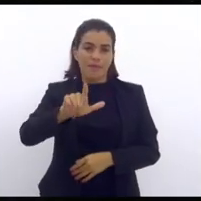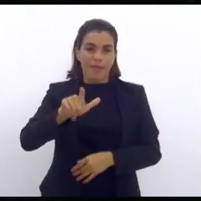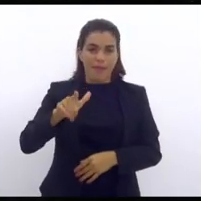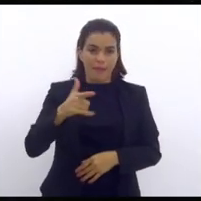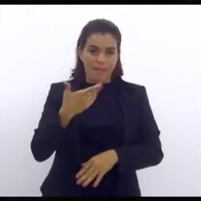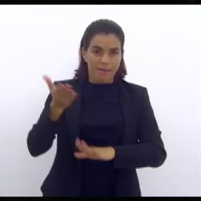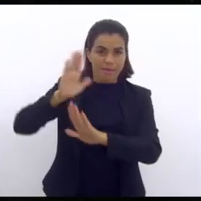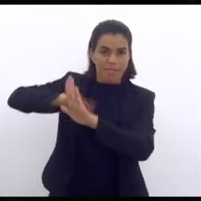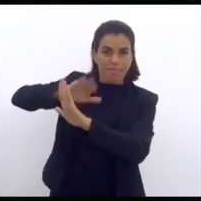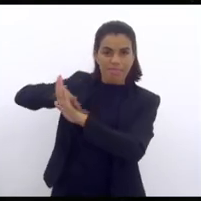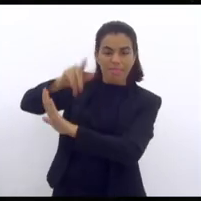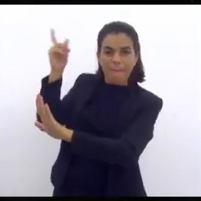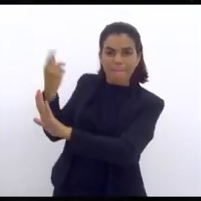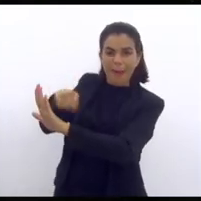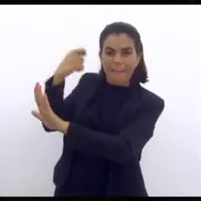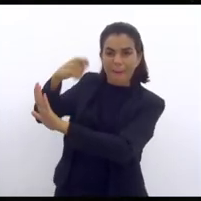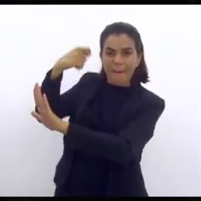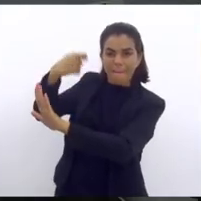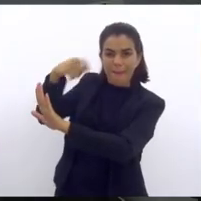costas do lado do E...